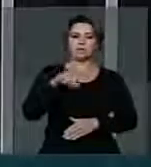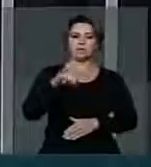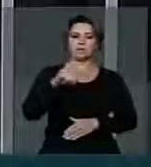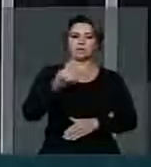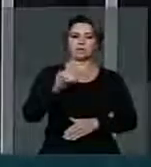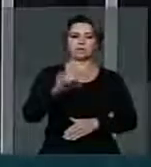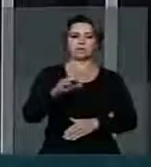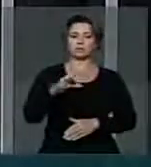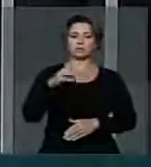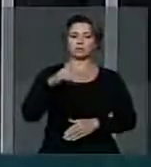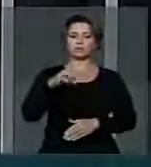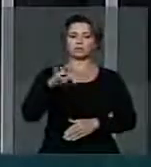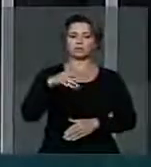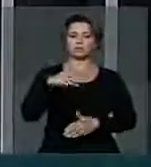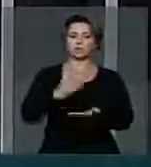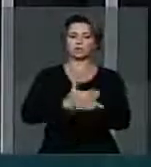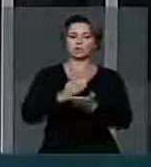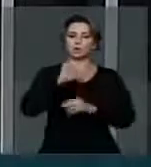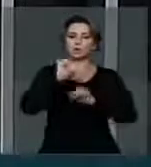artigos.